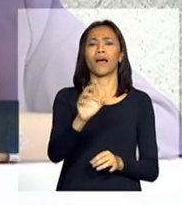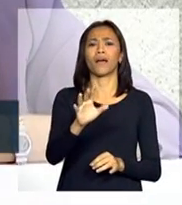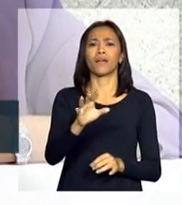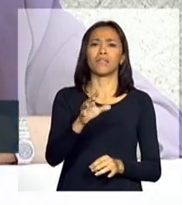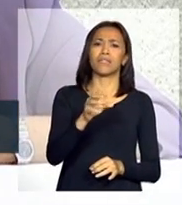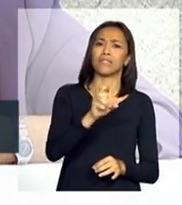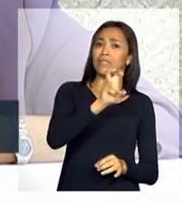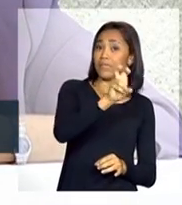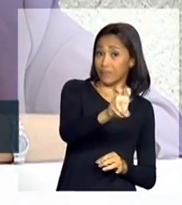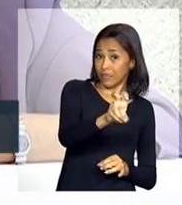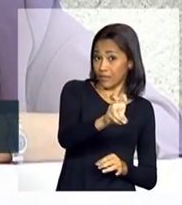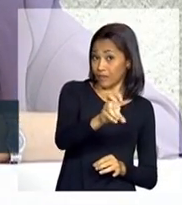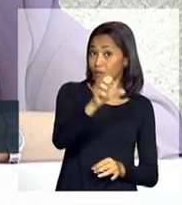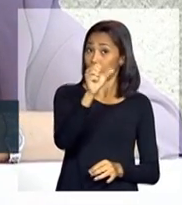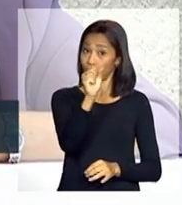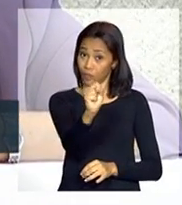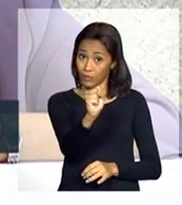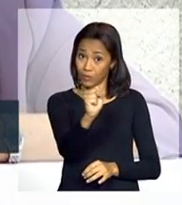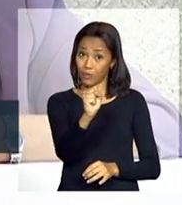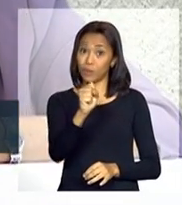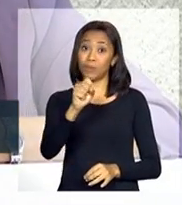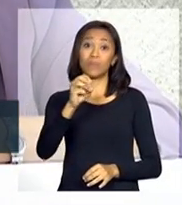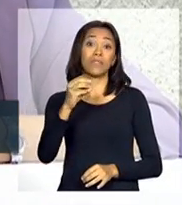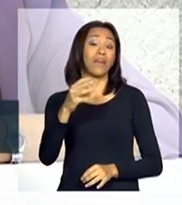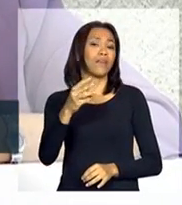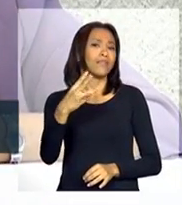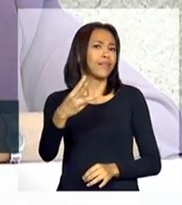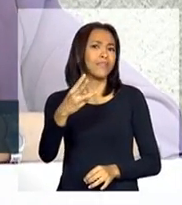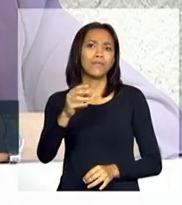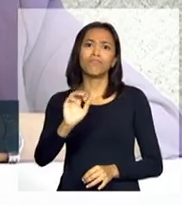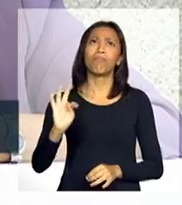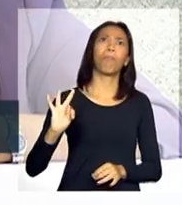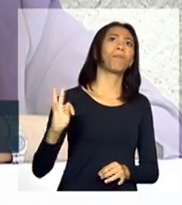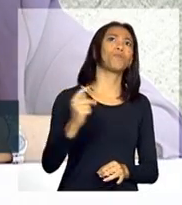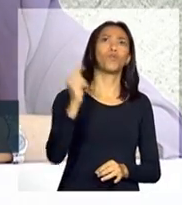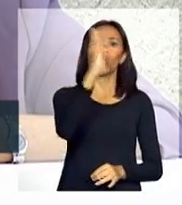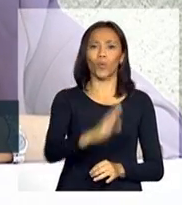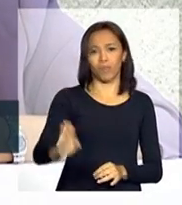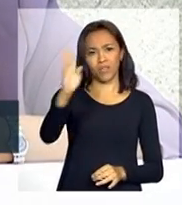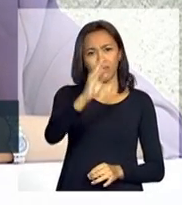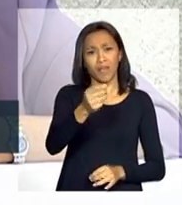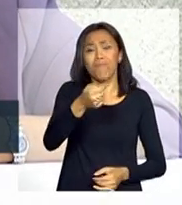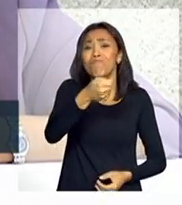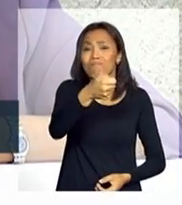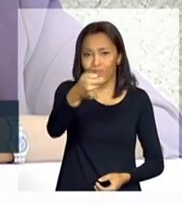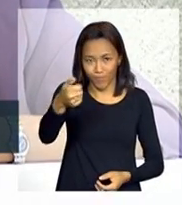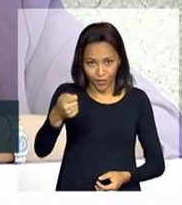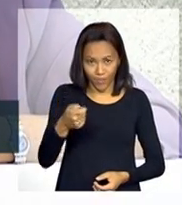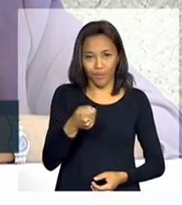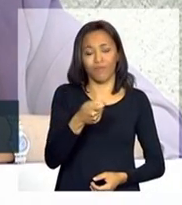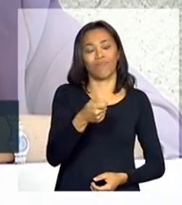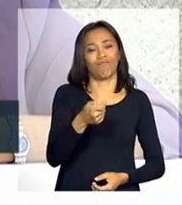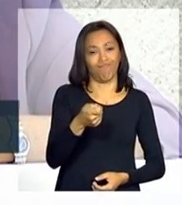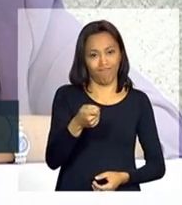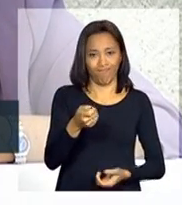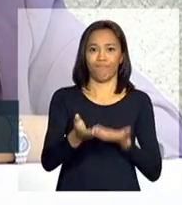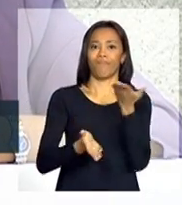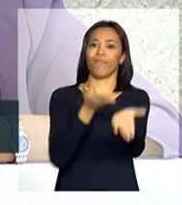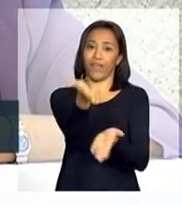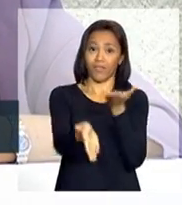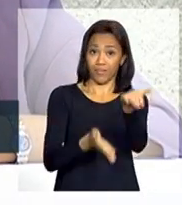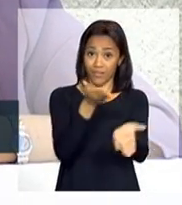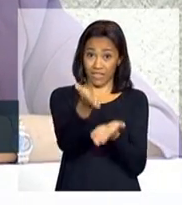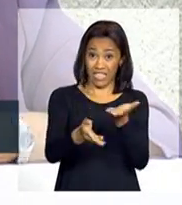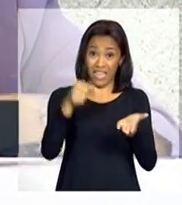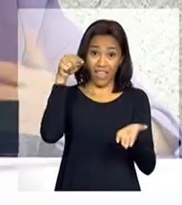583 no Brasil todo. Isso é um número mínimo para atender o